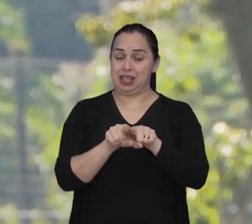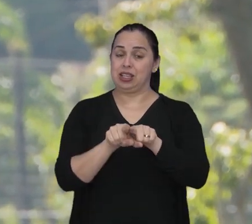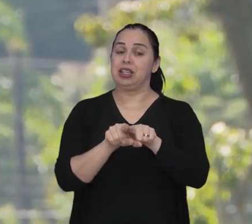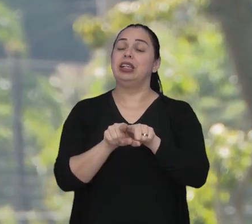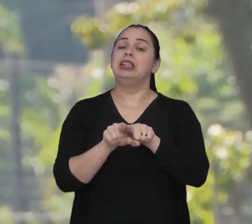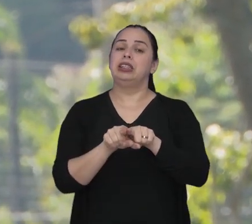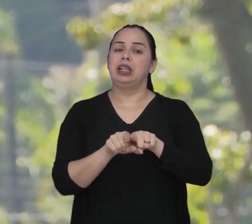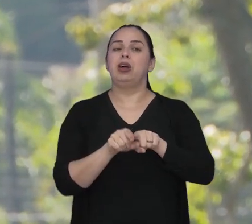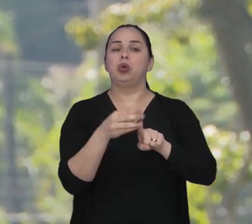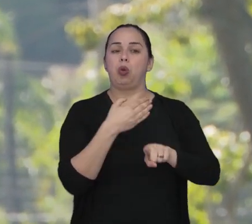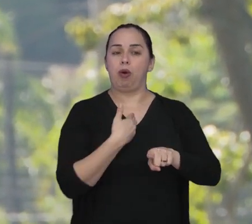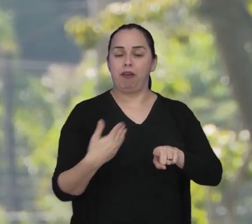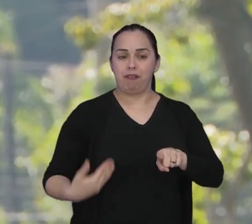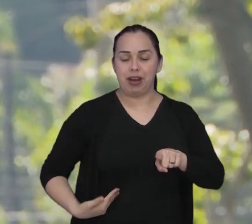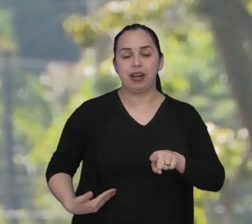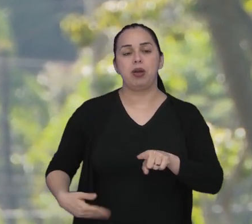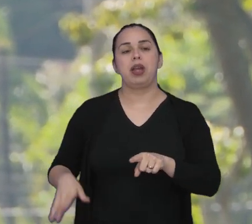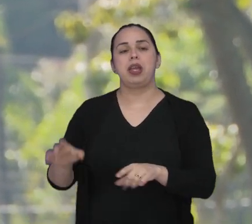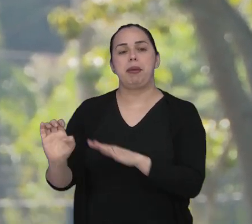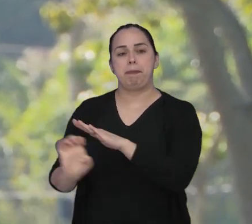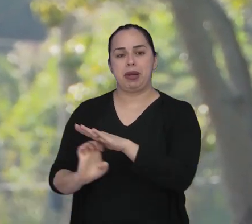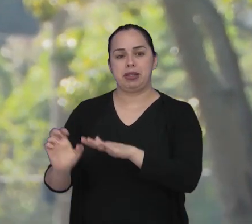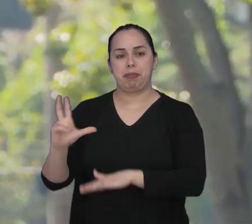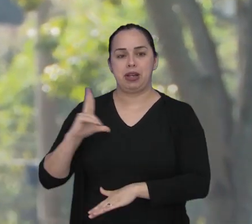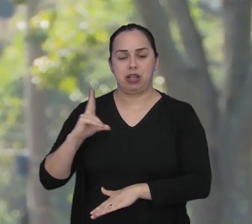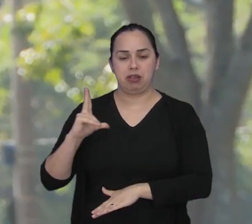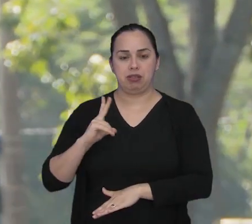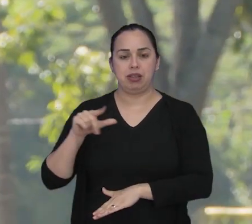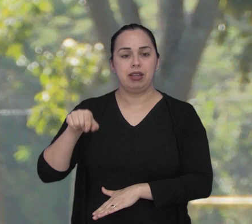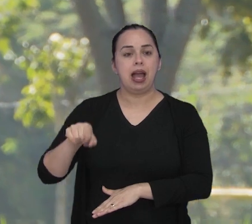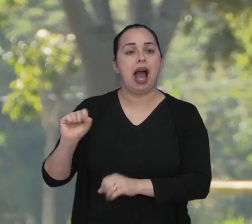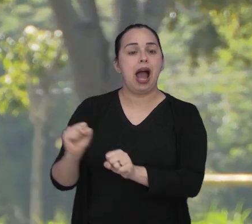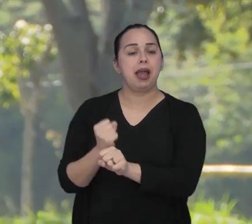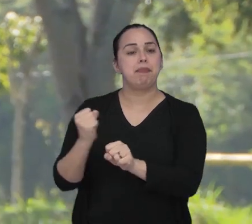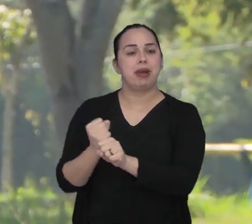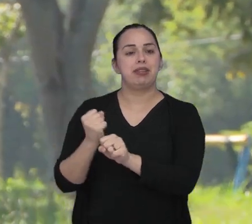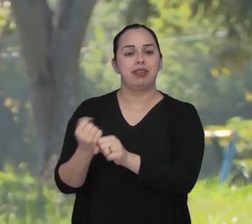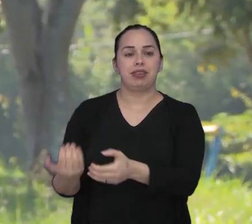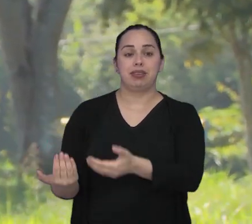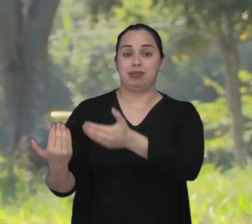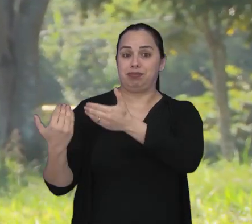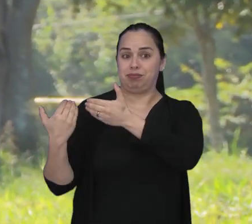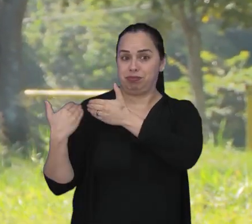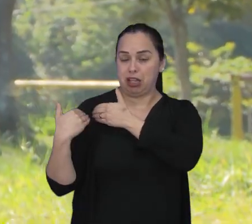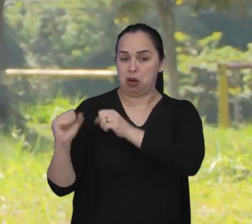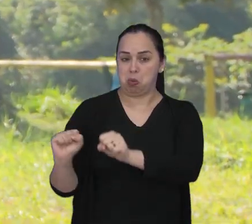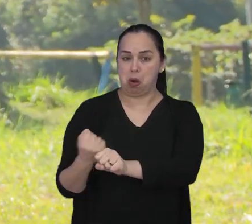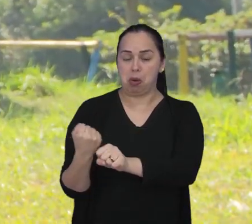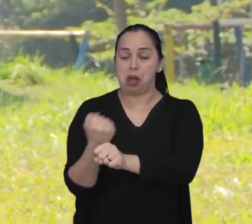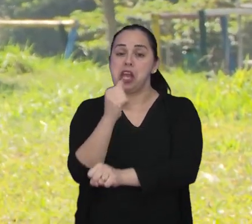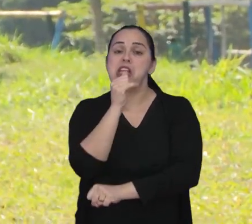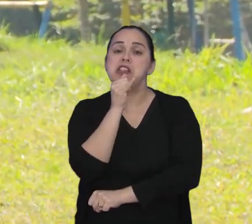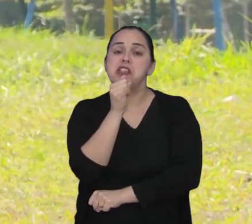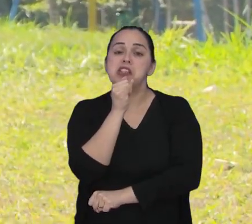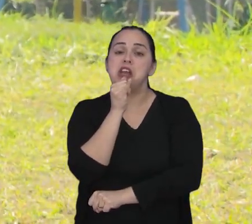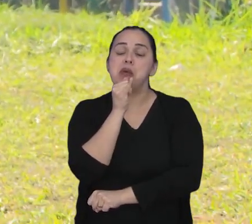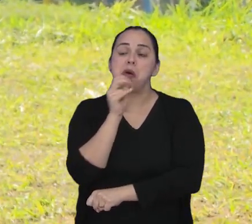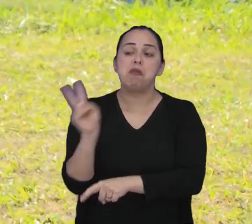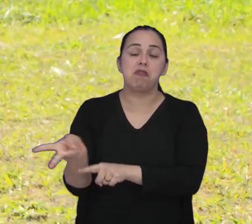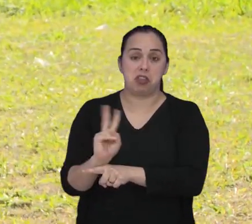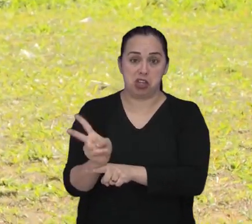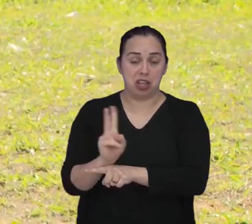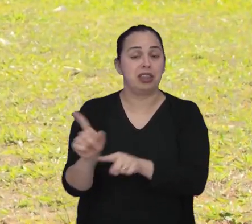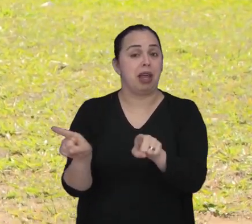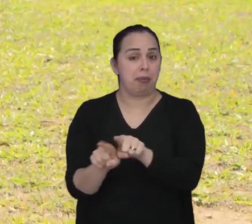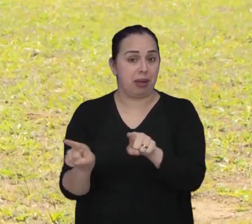parceria público-privada. A empresa que vai fazer a construção também vai ficar responsável pelos serviços não pedagógicos,